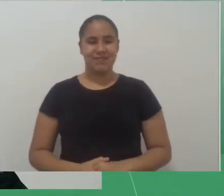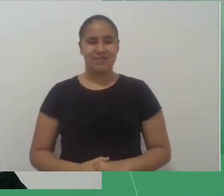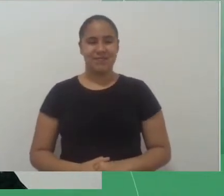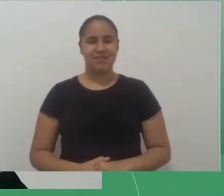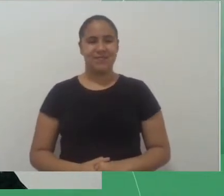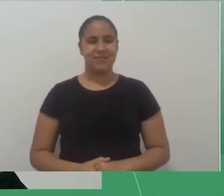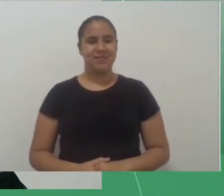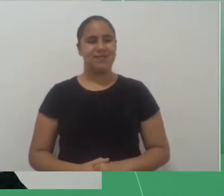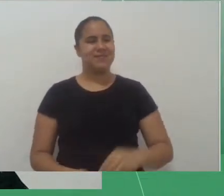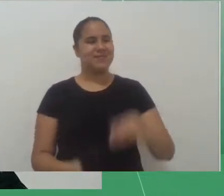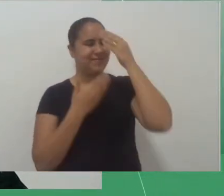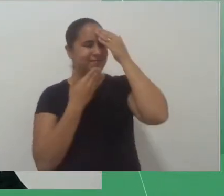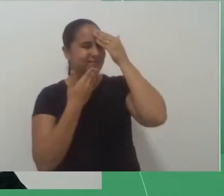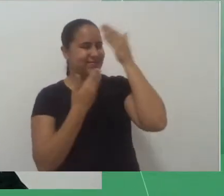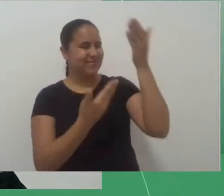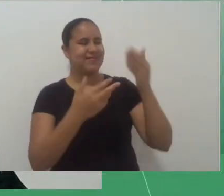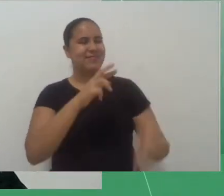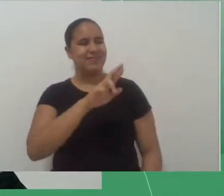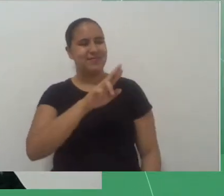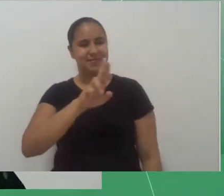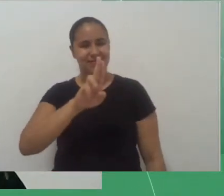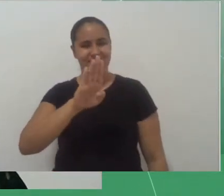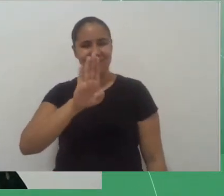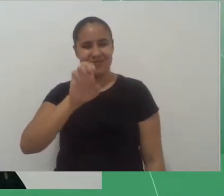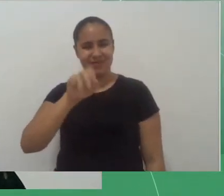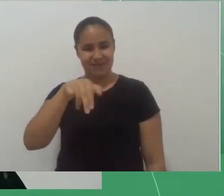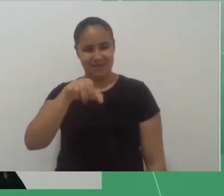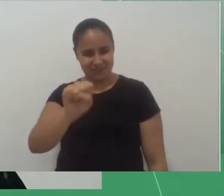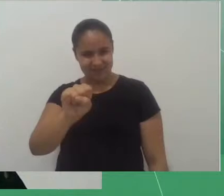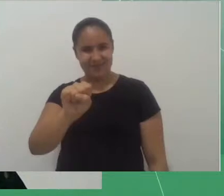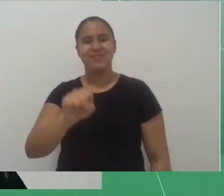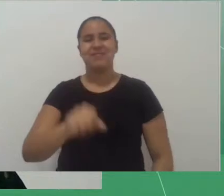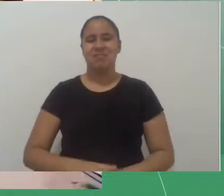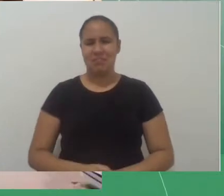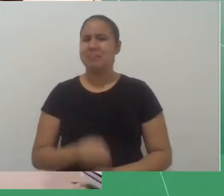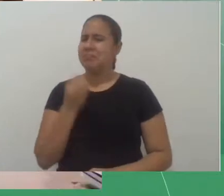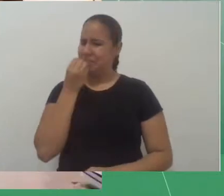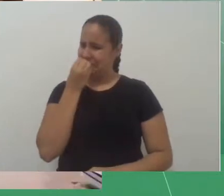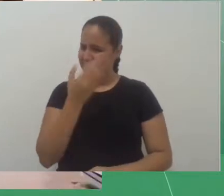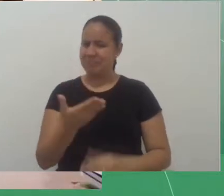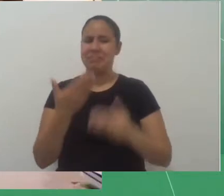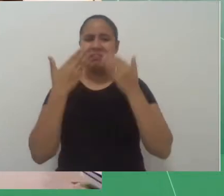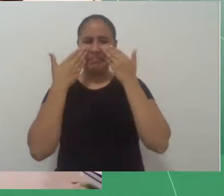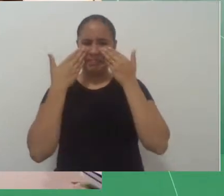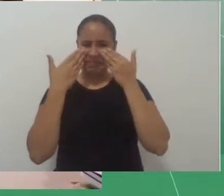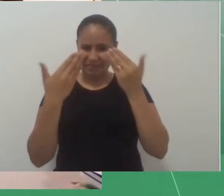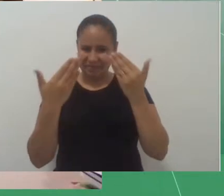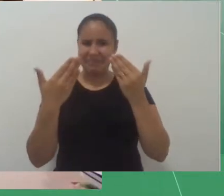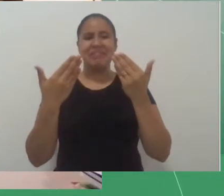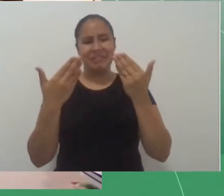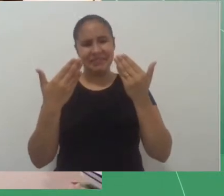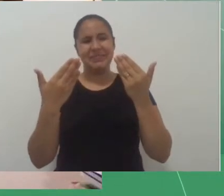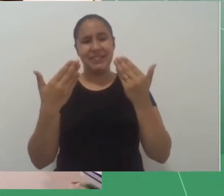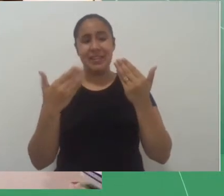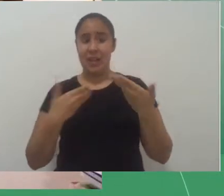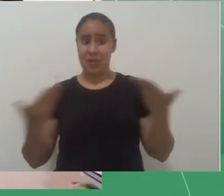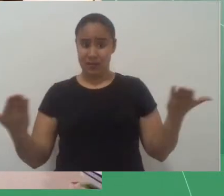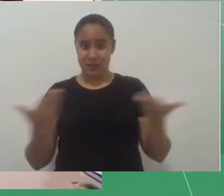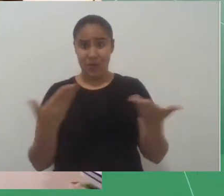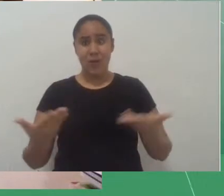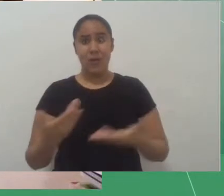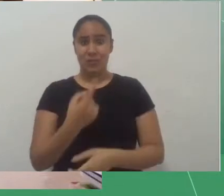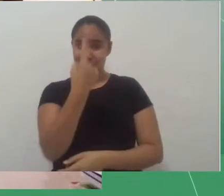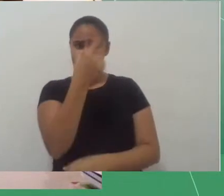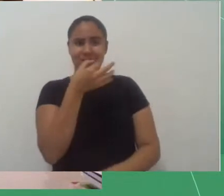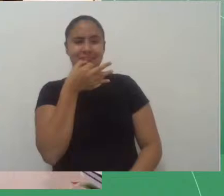Muito obrigada, Rubens. Excelente apresentação. vou fazer um comentário, porque